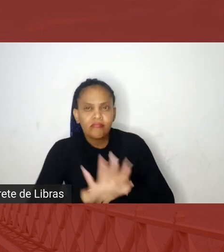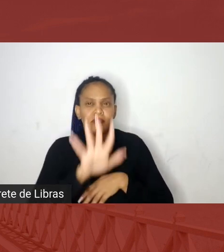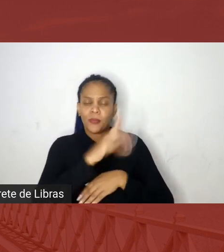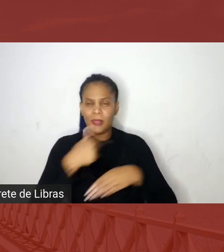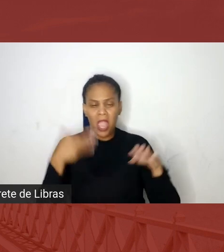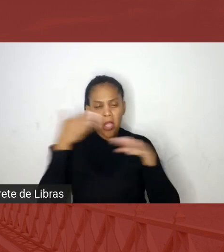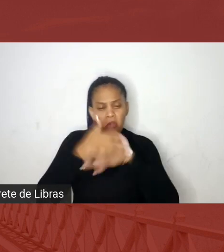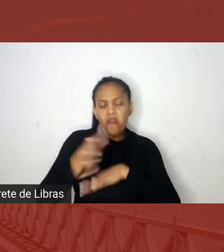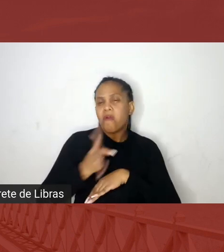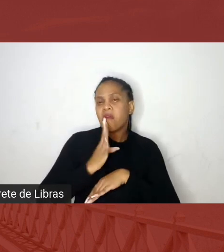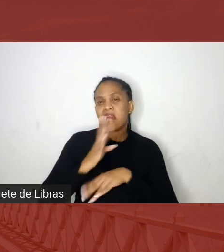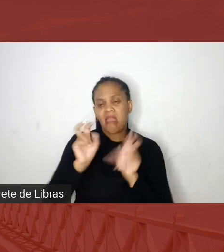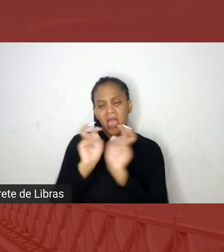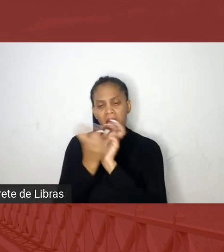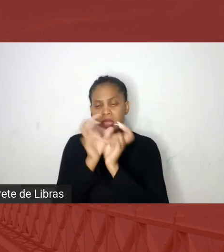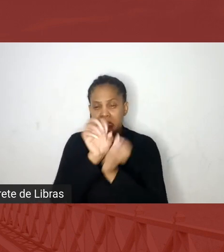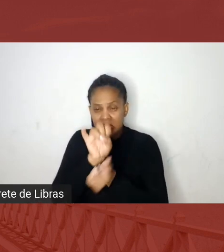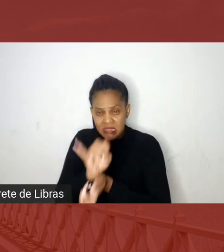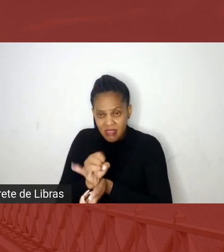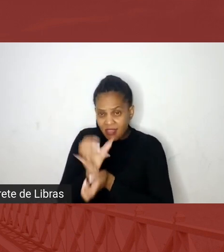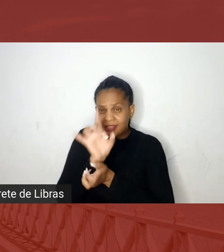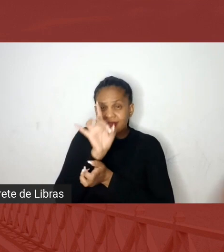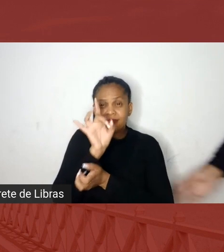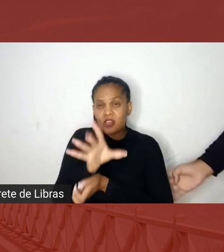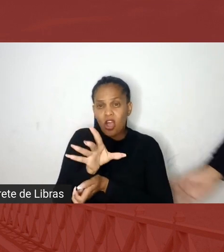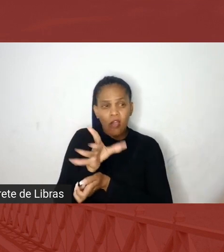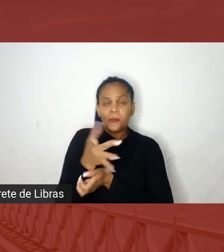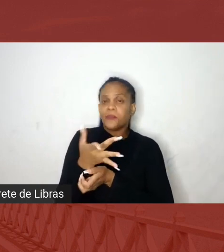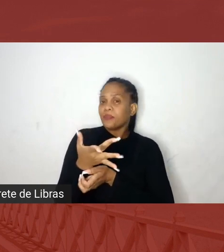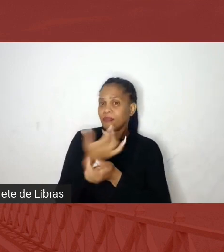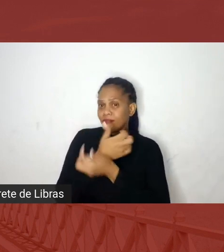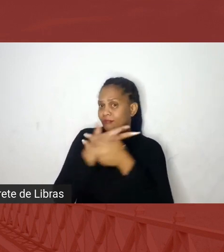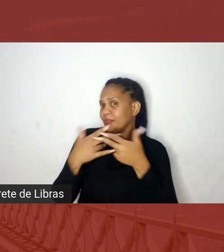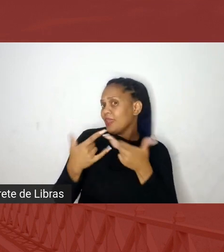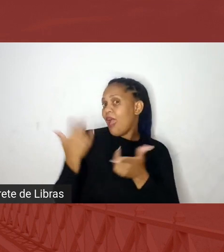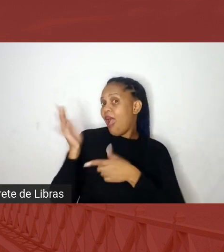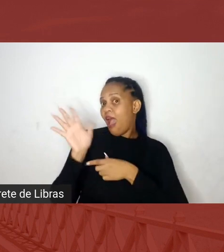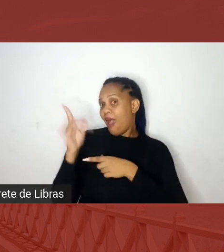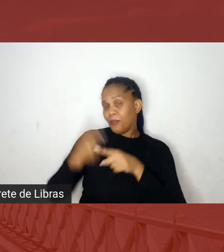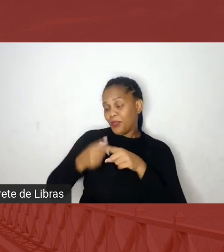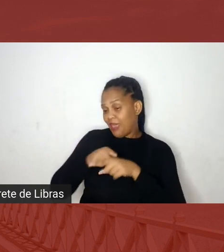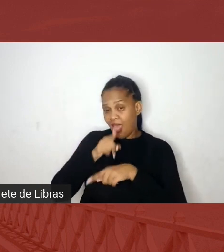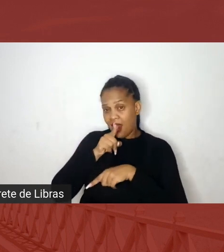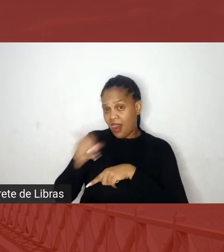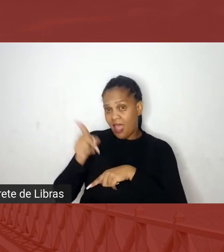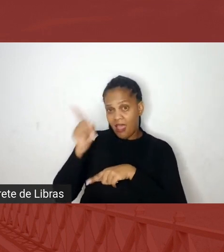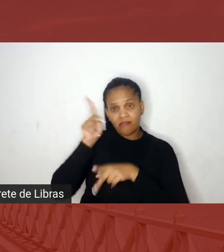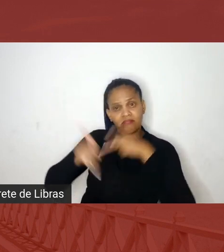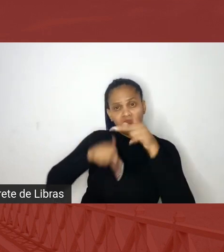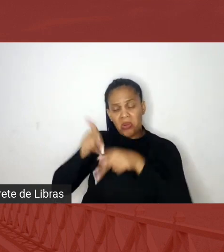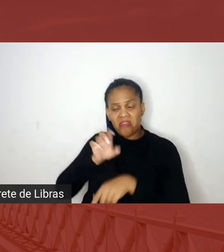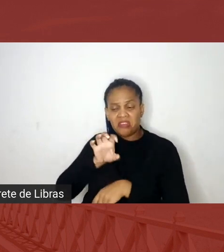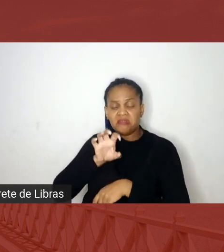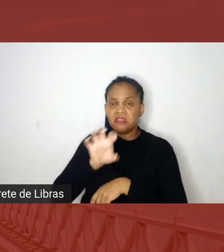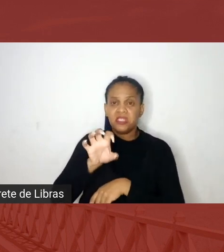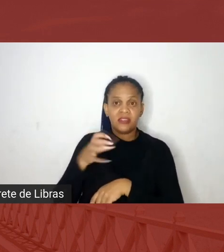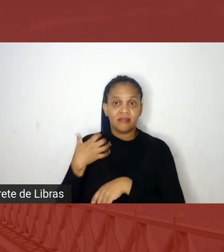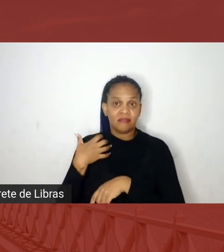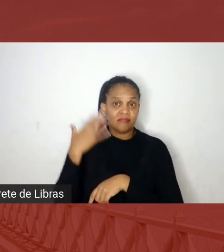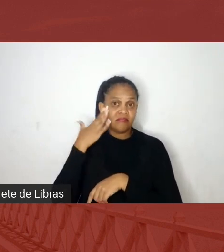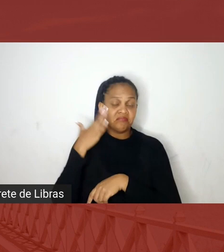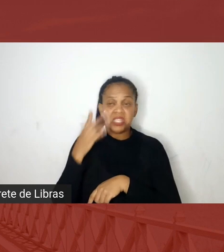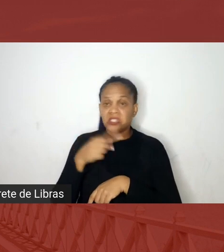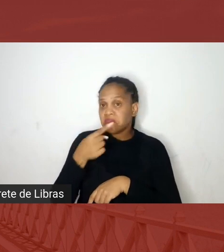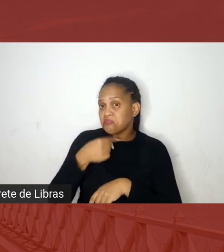só na questão da estatística, do censo, ah, porque lá o povo é assim, eu sei que não tem como a gente ter